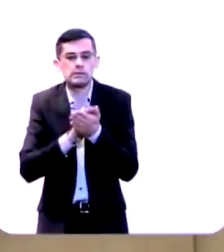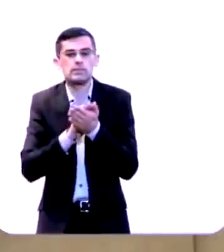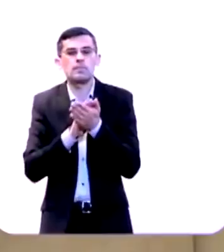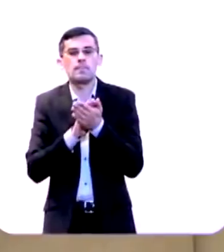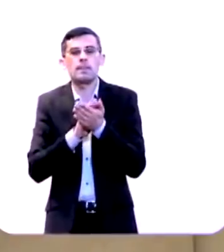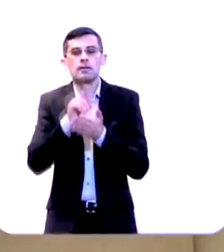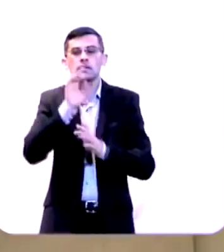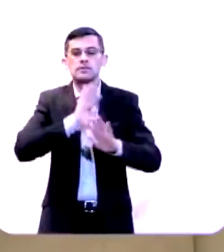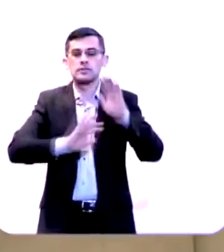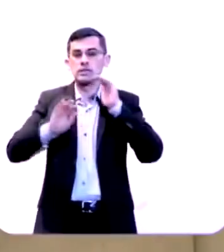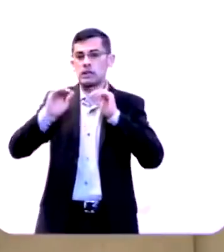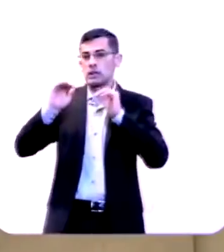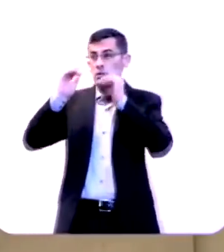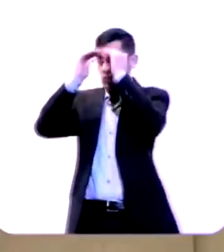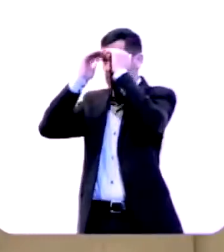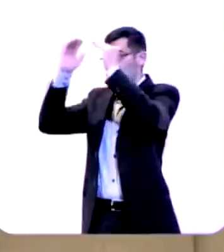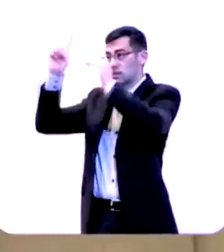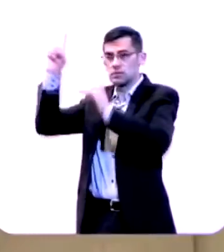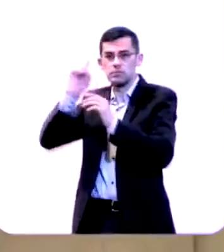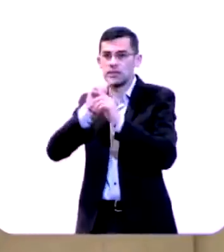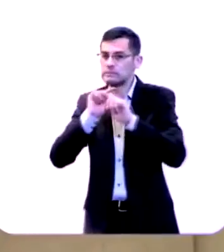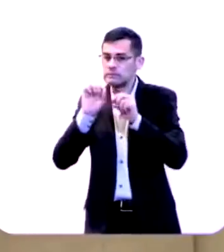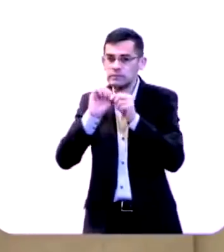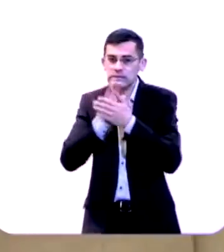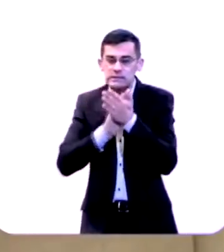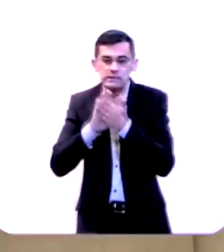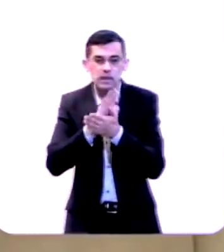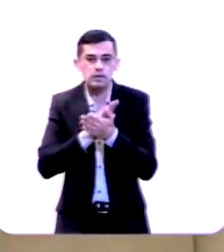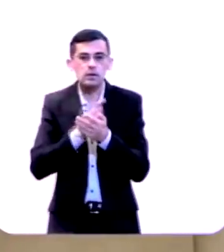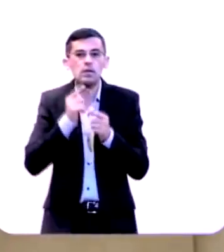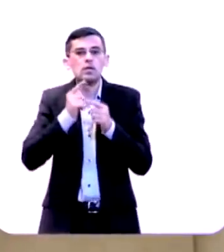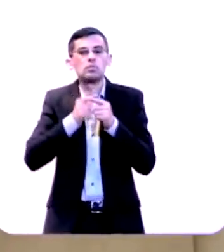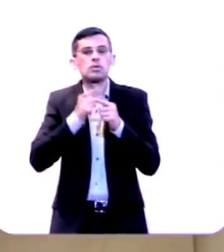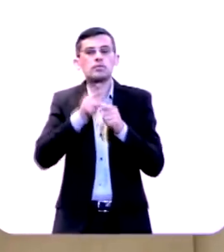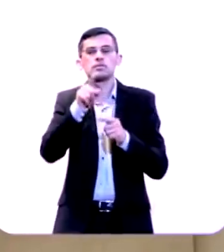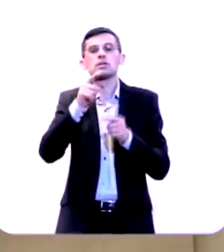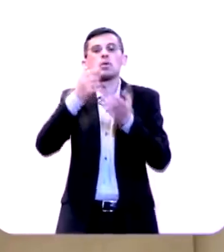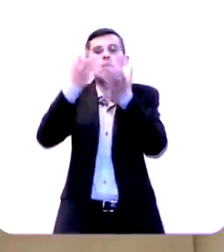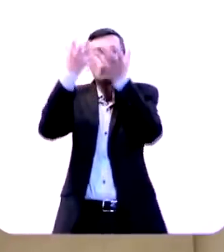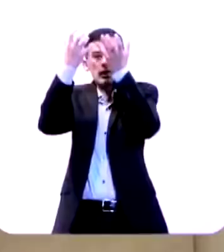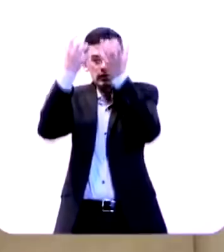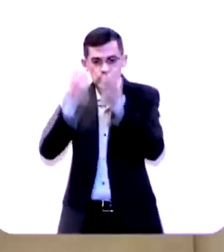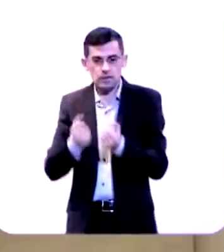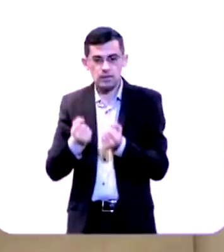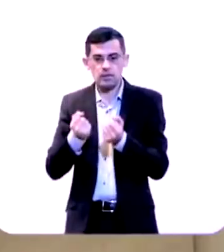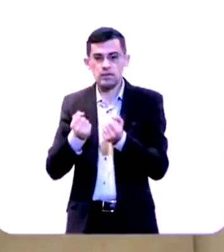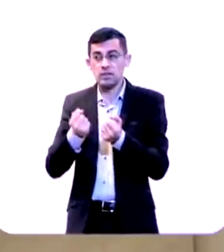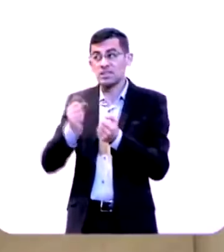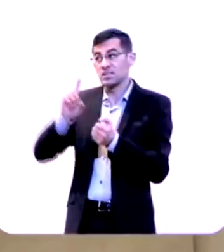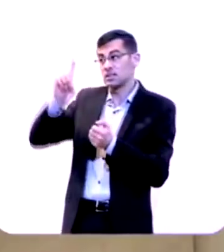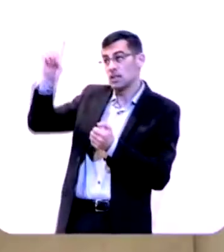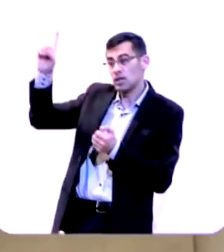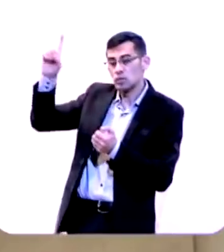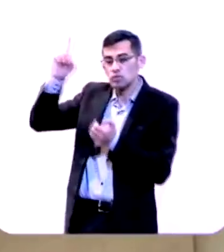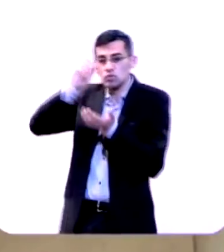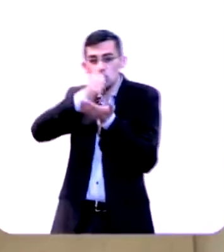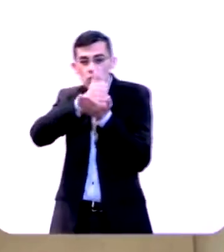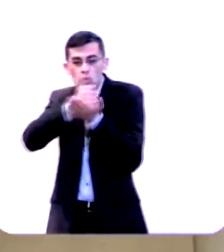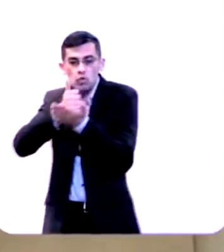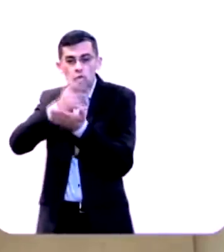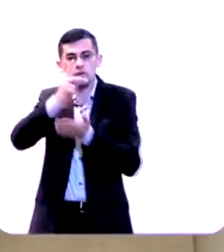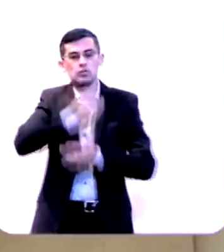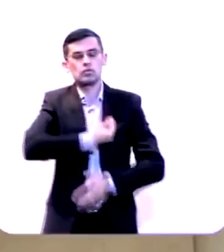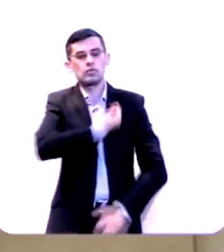se diz temente a Deus mas não usa a chave do tesouro porque você não permite o Senhor governar a sua